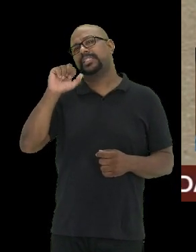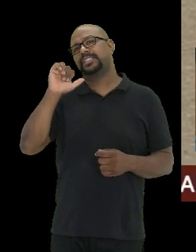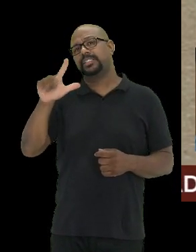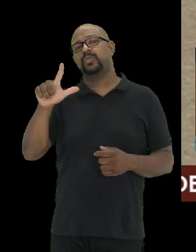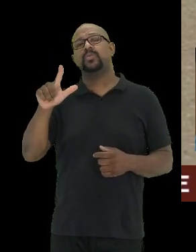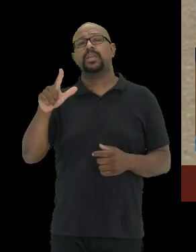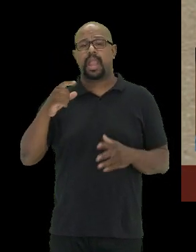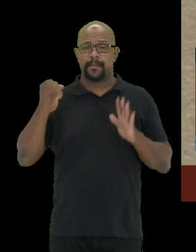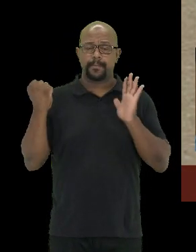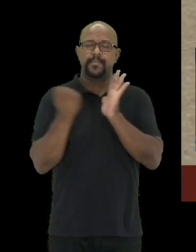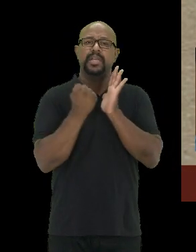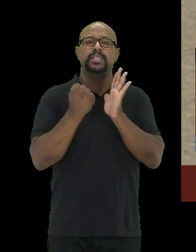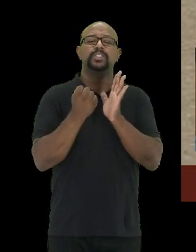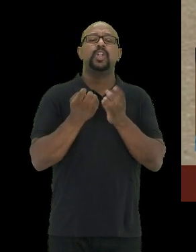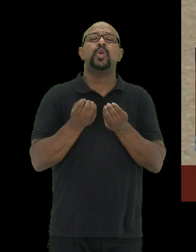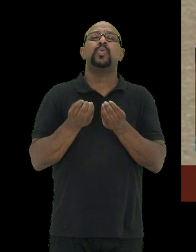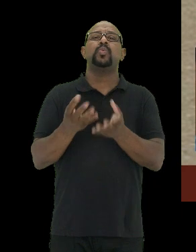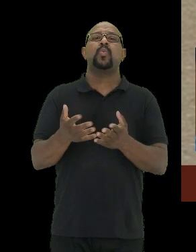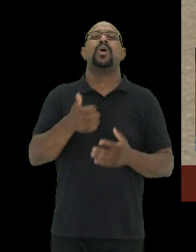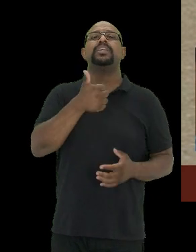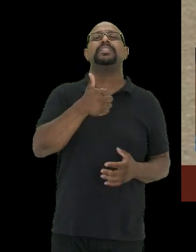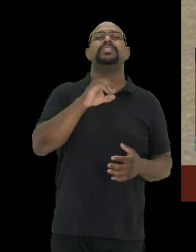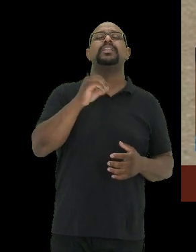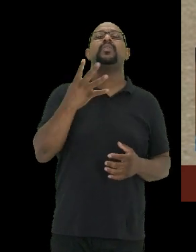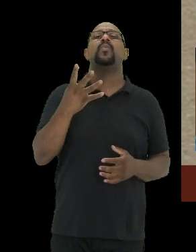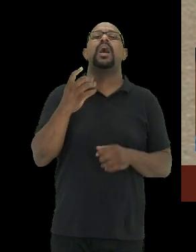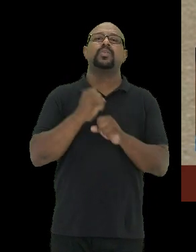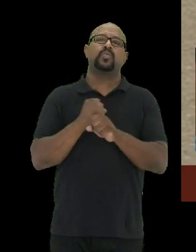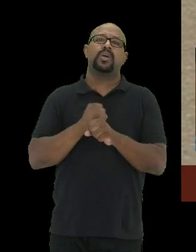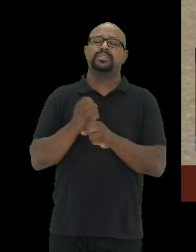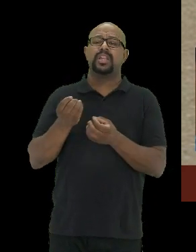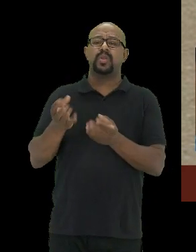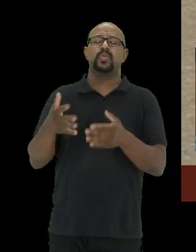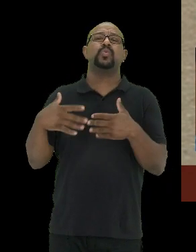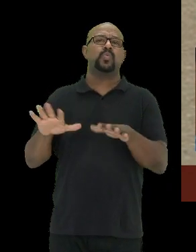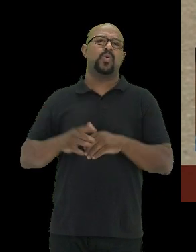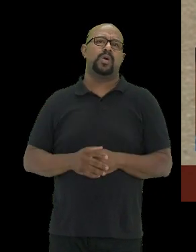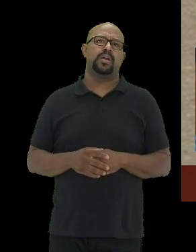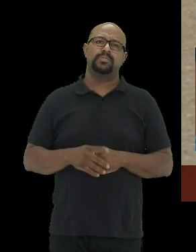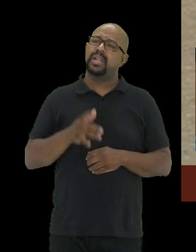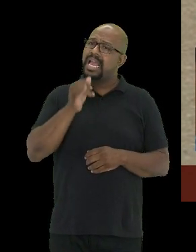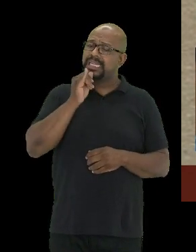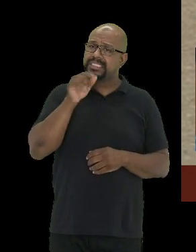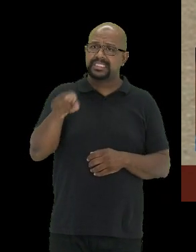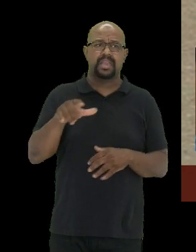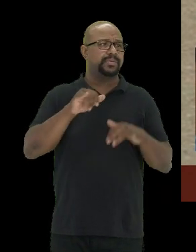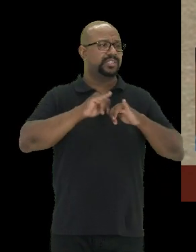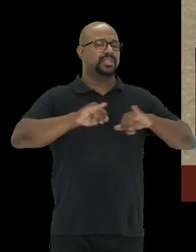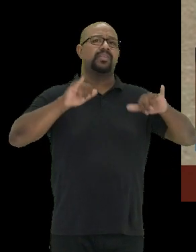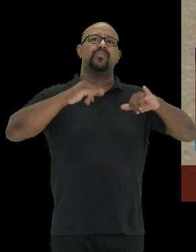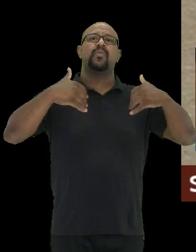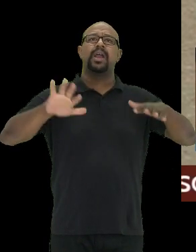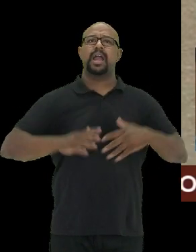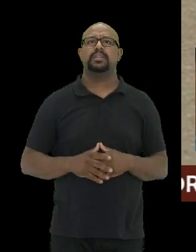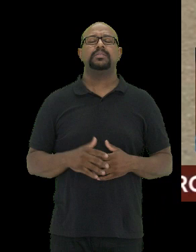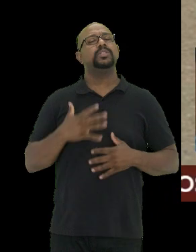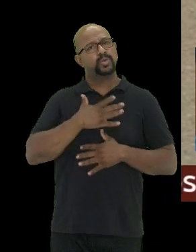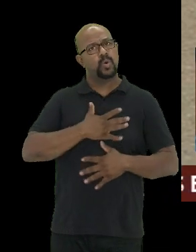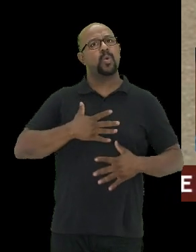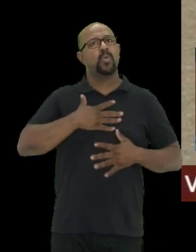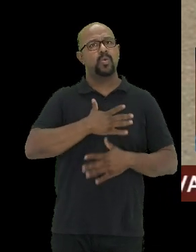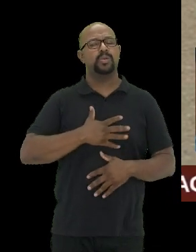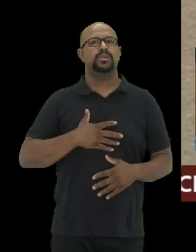patente de sorofídico há 5, 4 anos, mais ou menos. Isso deveria ser de exemplo para ser divulgado, que é a questão até de orgulho.